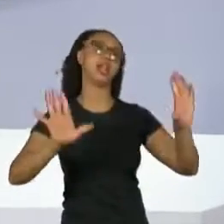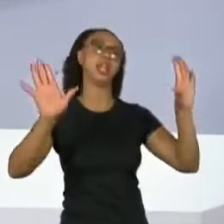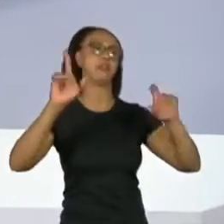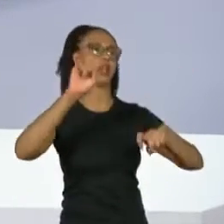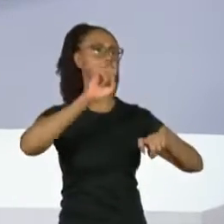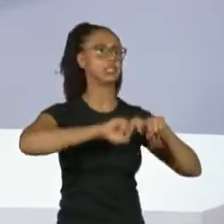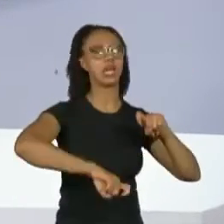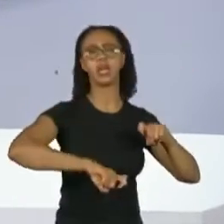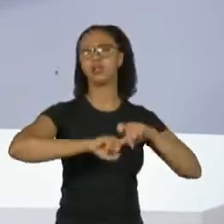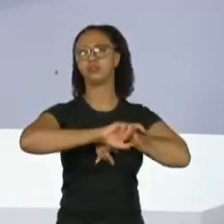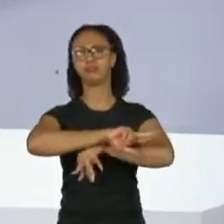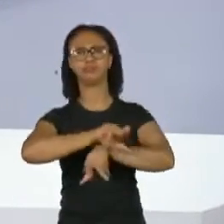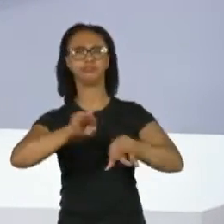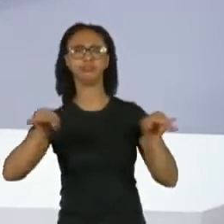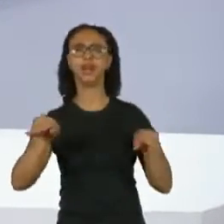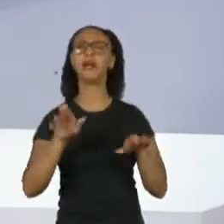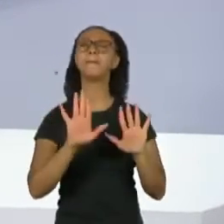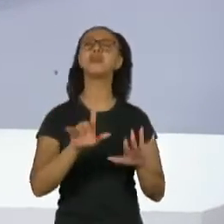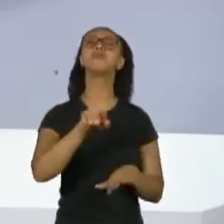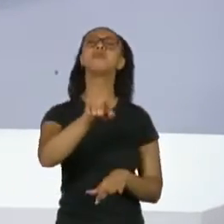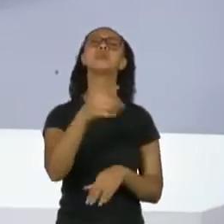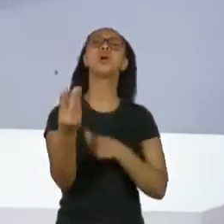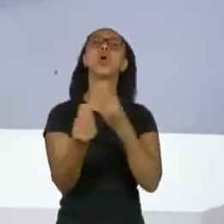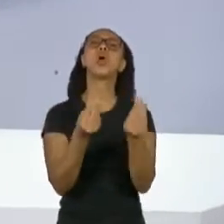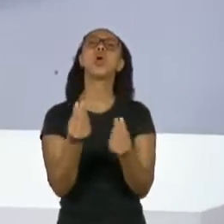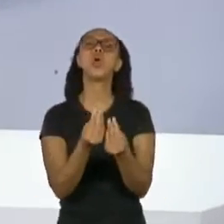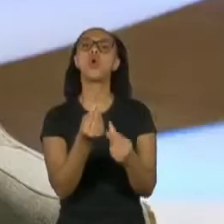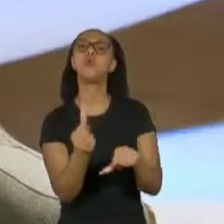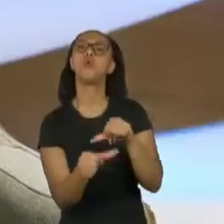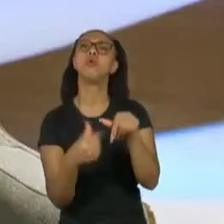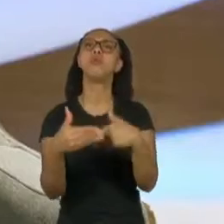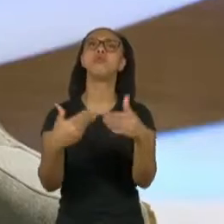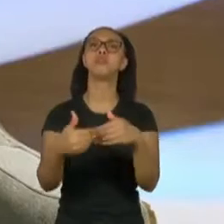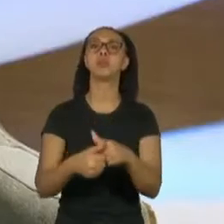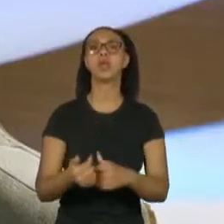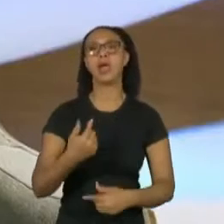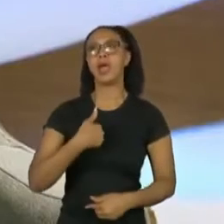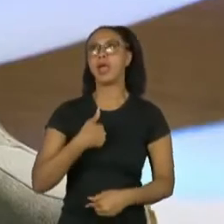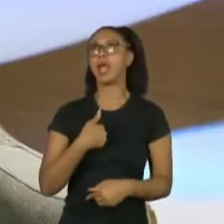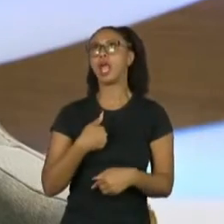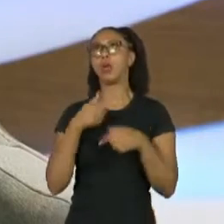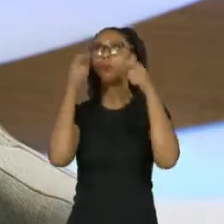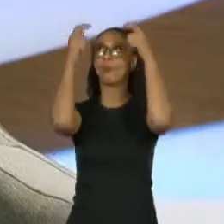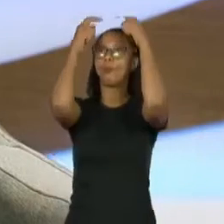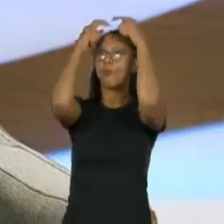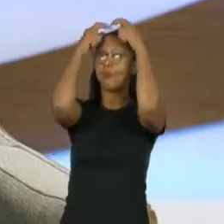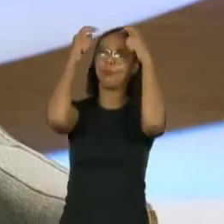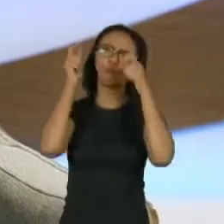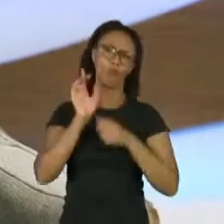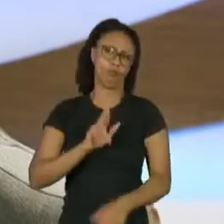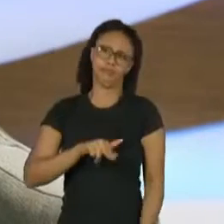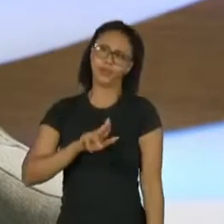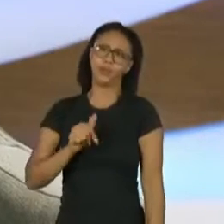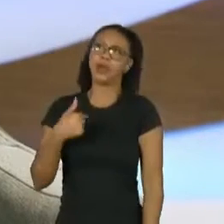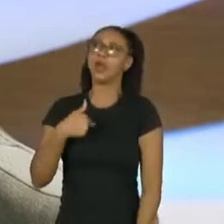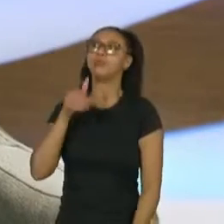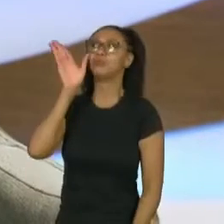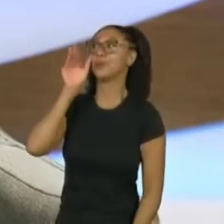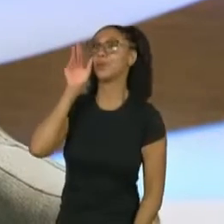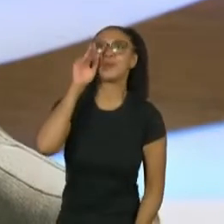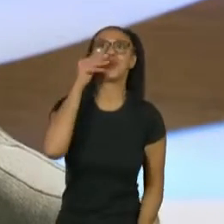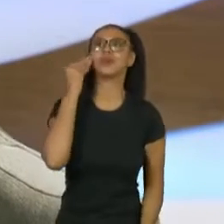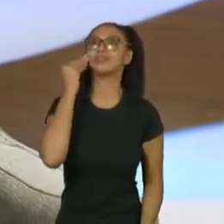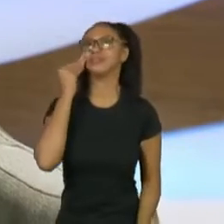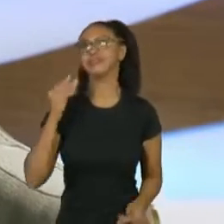sexo, sobre uma série de coisas. Como é que você transitou nesse mundo de drogas? Eu não sou nenhuma santa. Então, claro que eu tinha curiosidade de experimentar tudo.